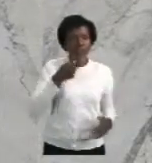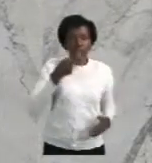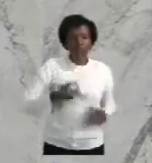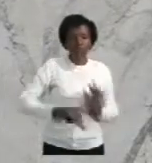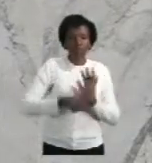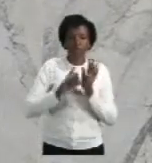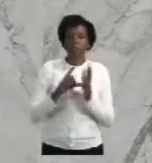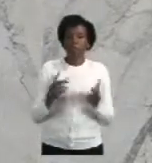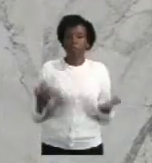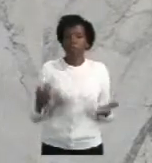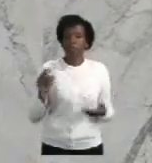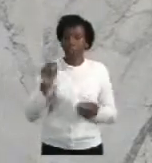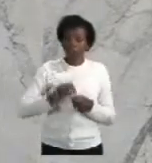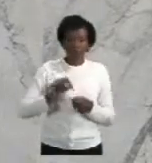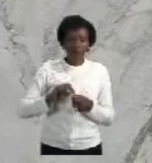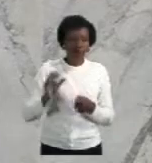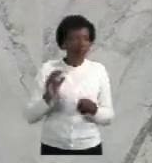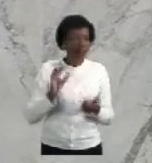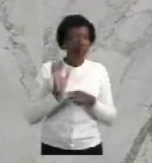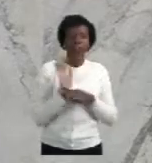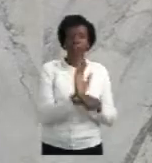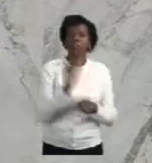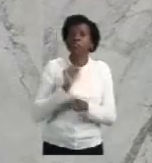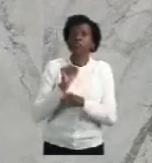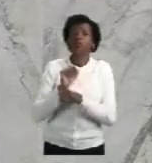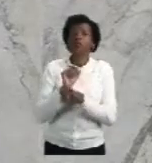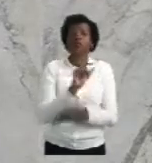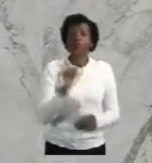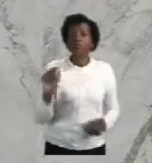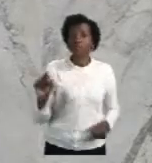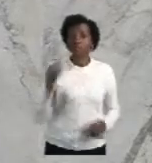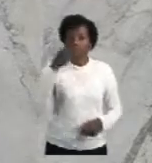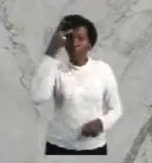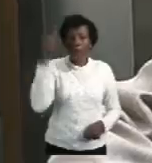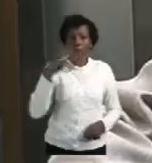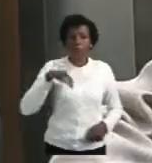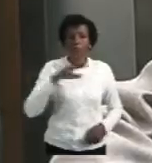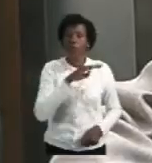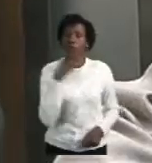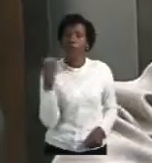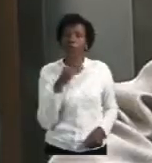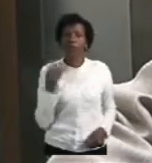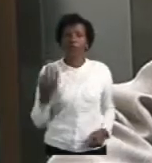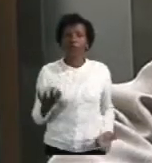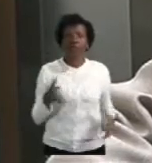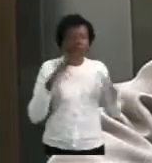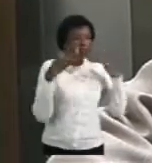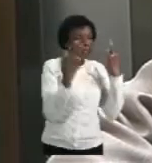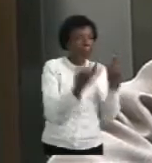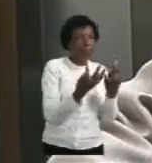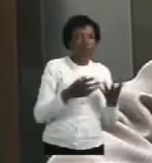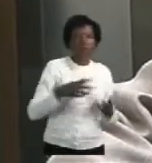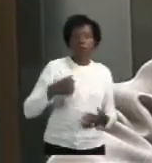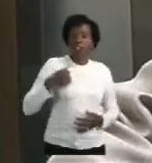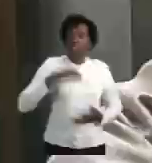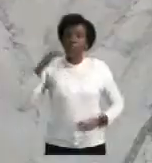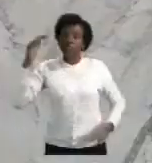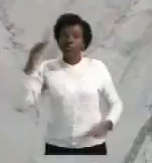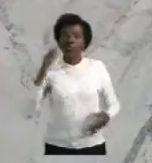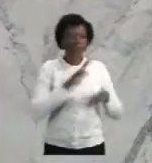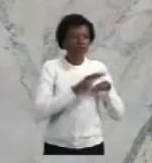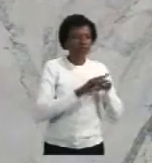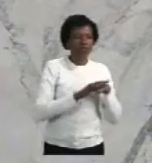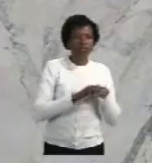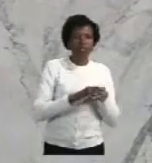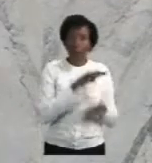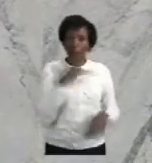de que ninguém tomou uma providência. Vai esperar o quê? Vai esperar morrer pessoas? Vai esperar famílias, pessoas idosas, pessoas doentes